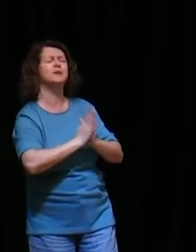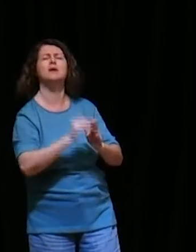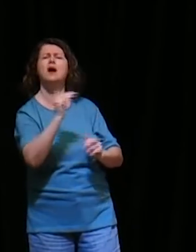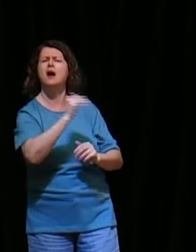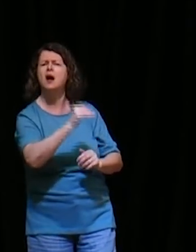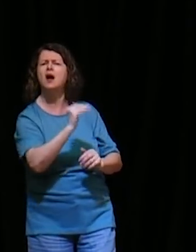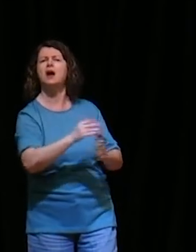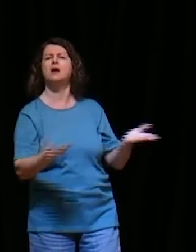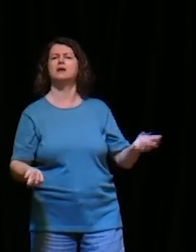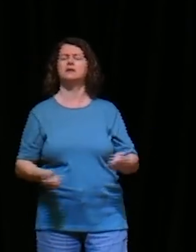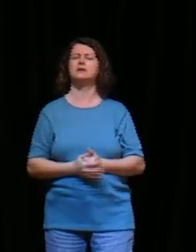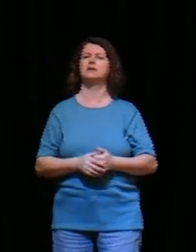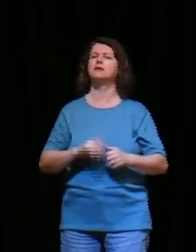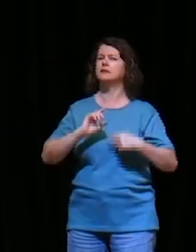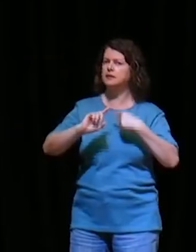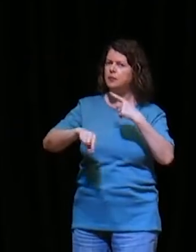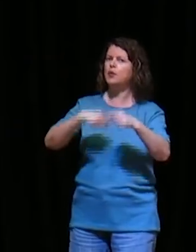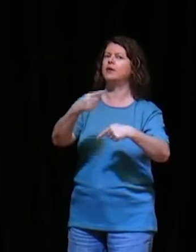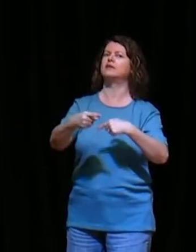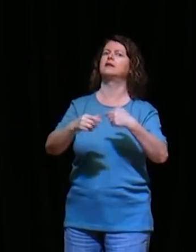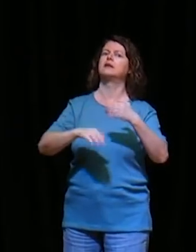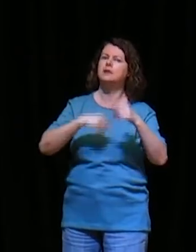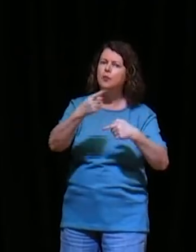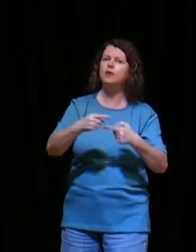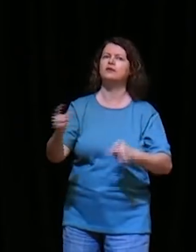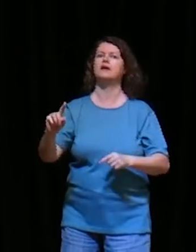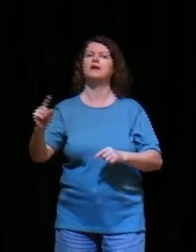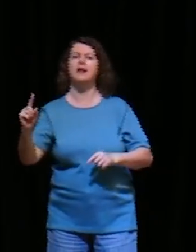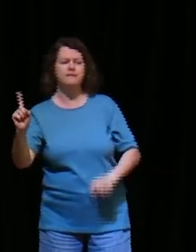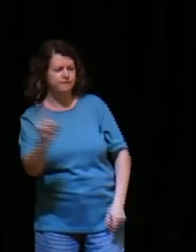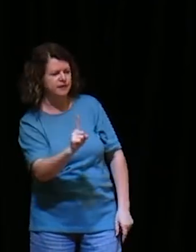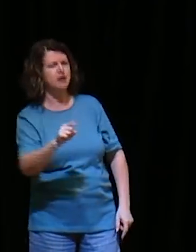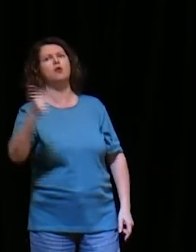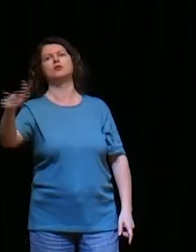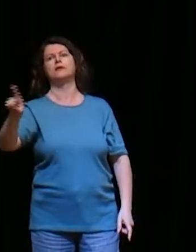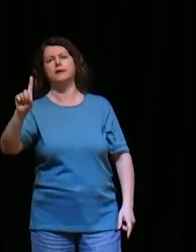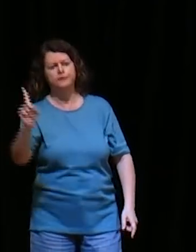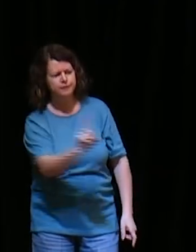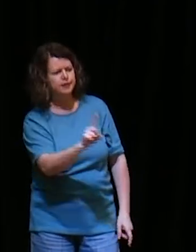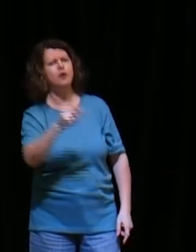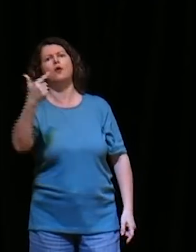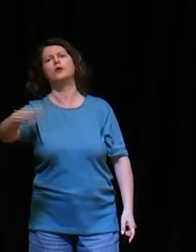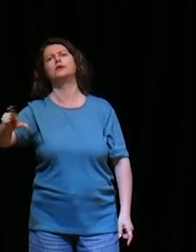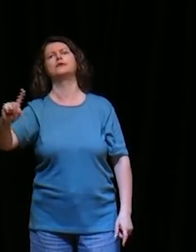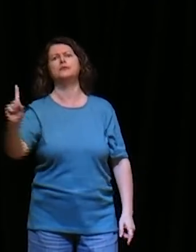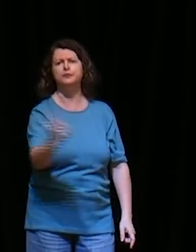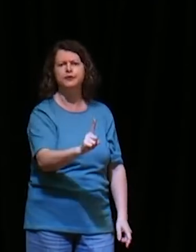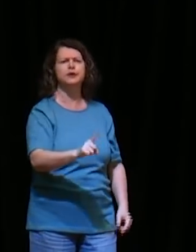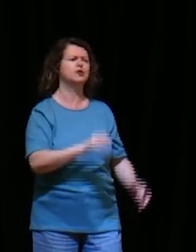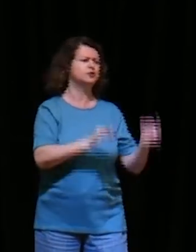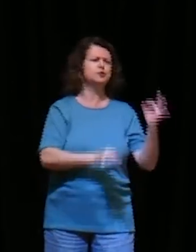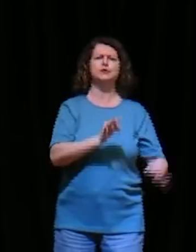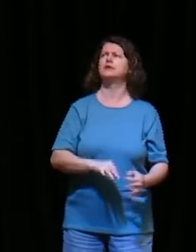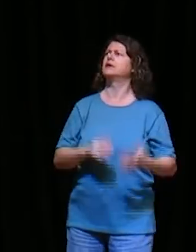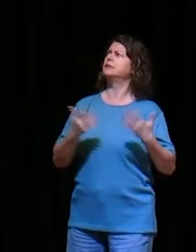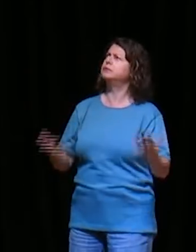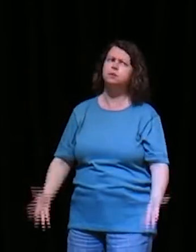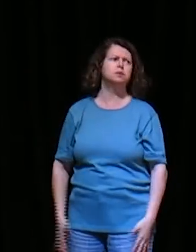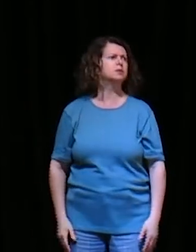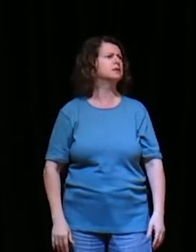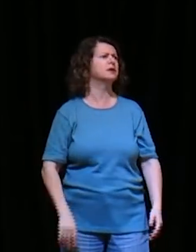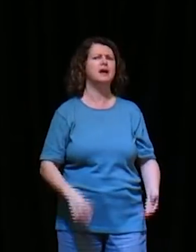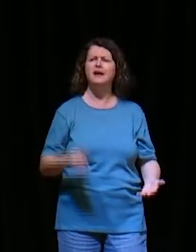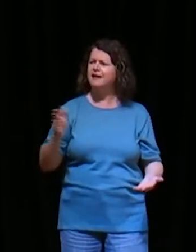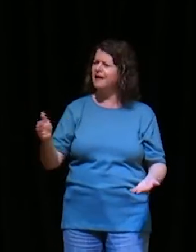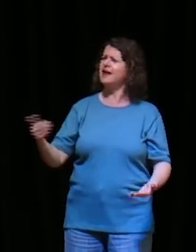Deus, nem respeito os homens, todavia, como essa viúva, me molesta, e de fazê-lo justiça, para que, enfim, não volte,